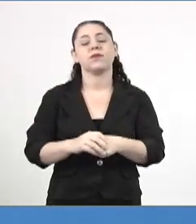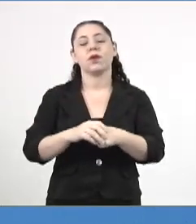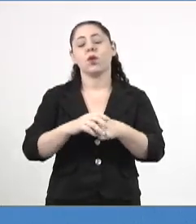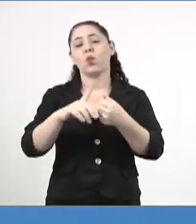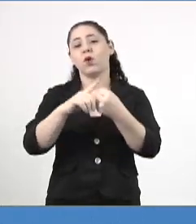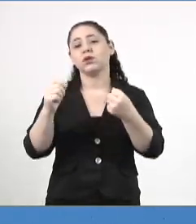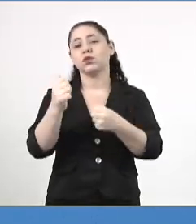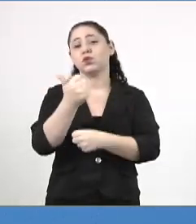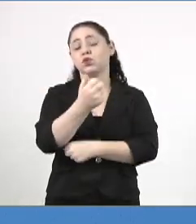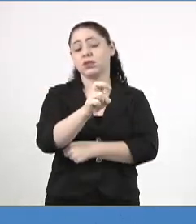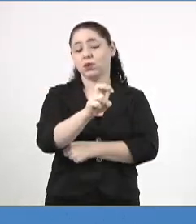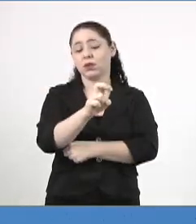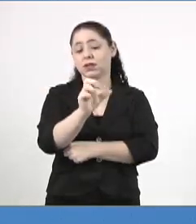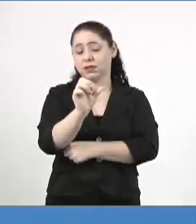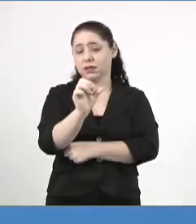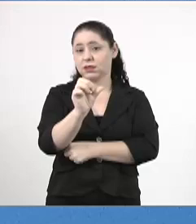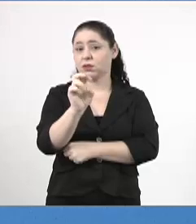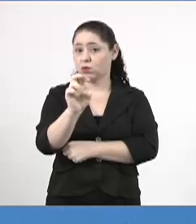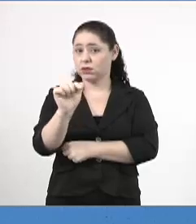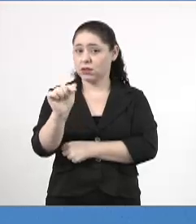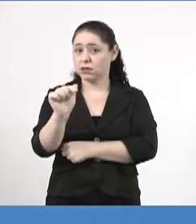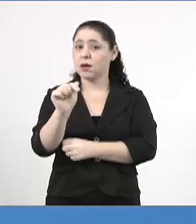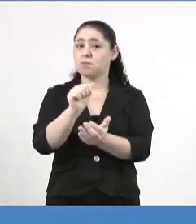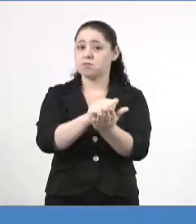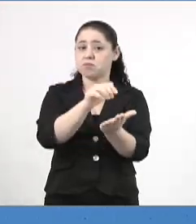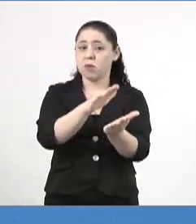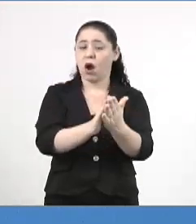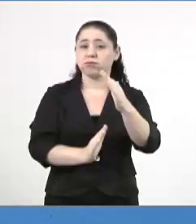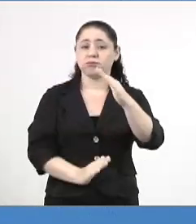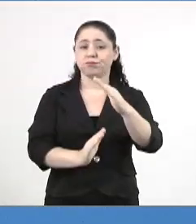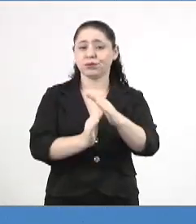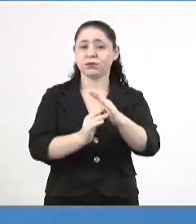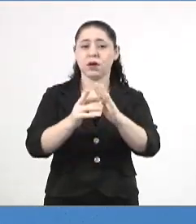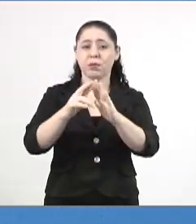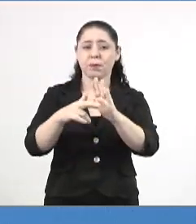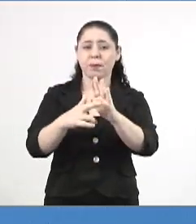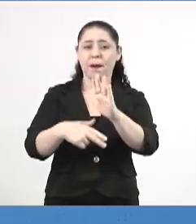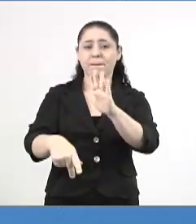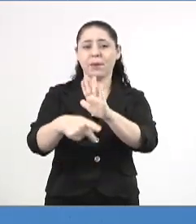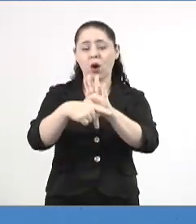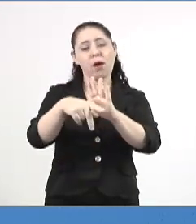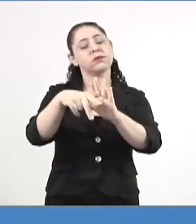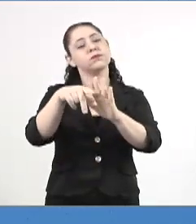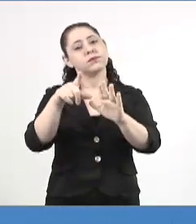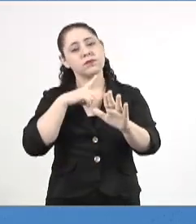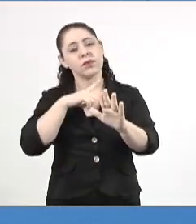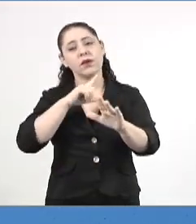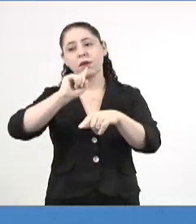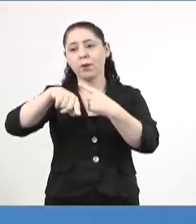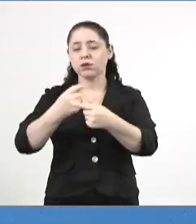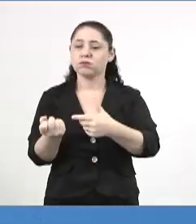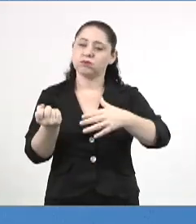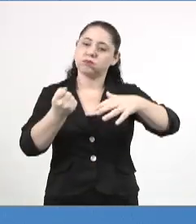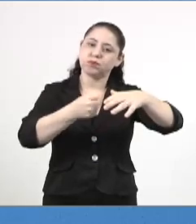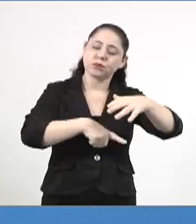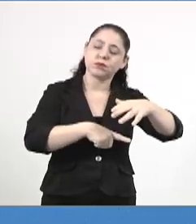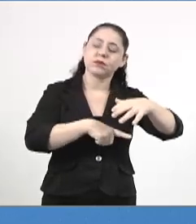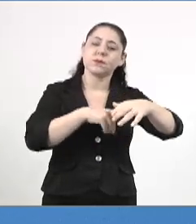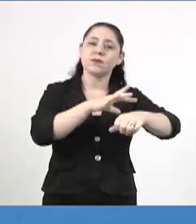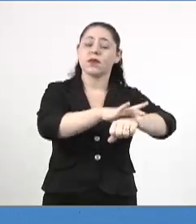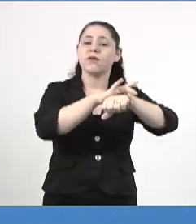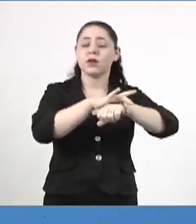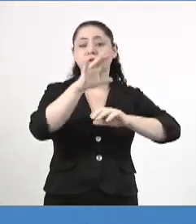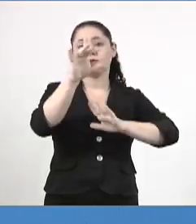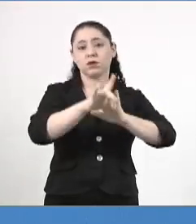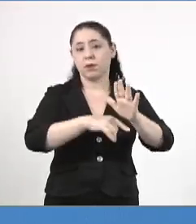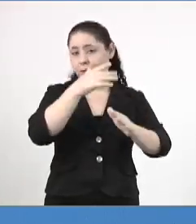e 57, devendo a multa ser estipulada em regulamentação própria e revertida para o Fundo Estadual de Defesa dos